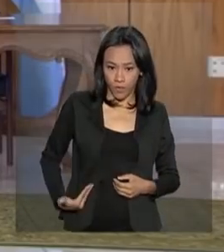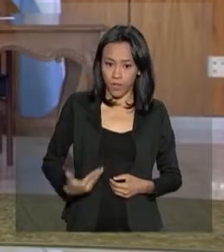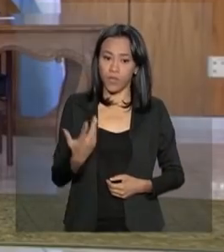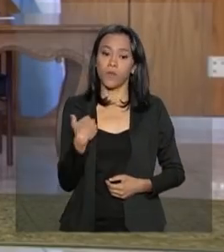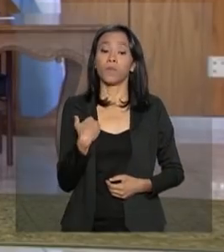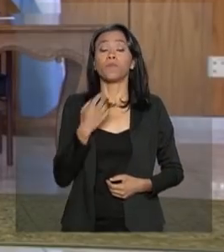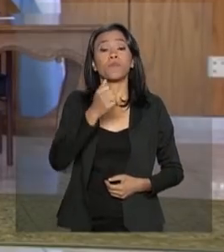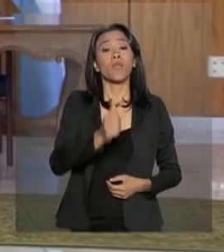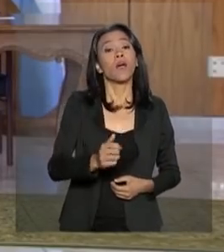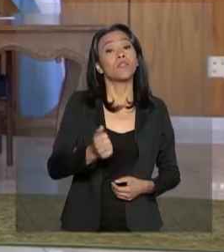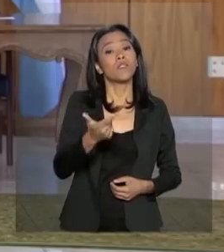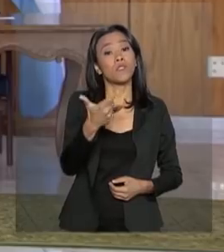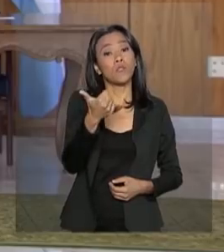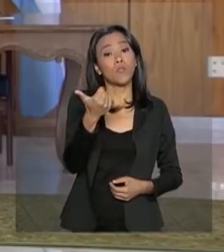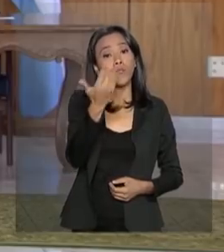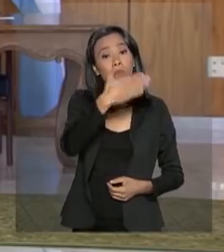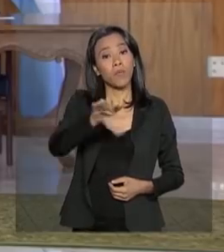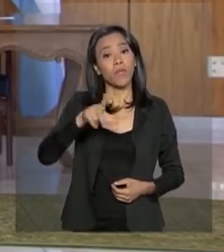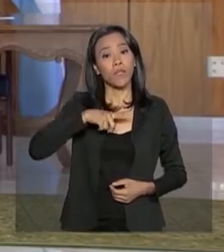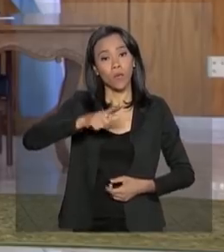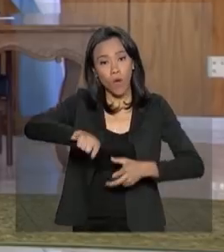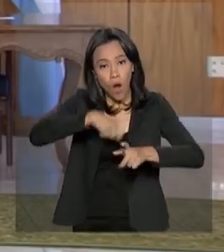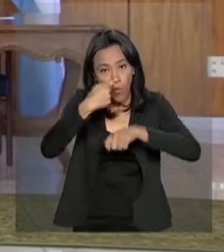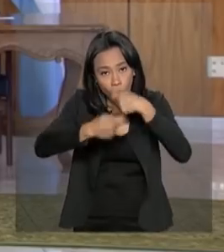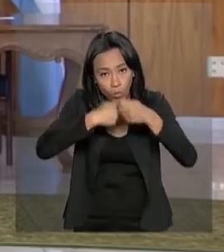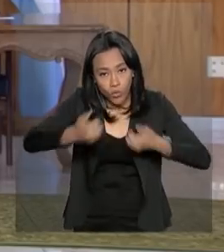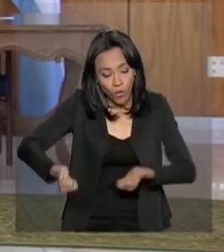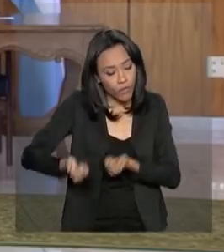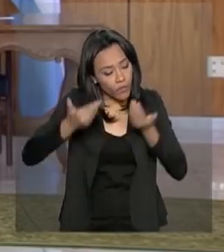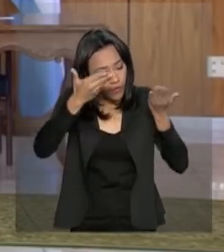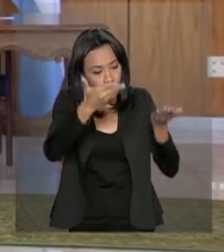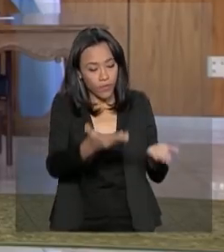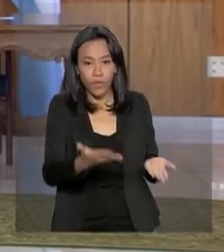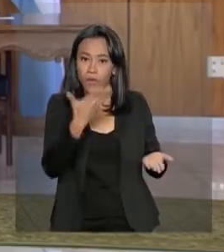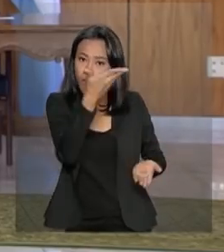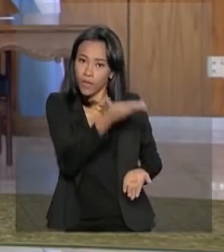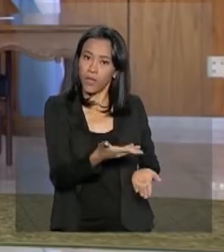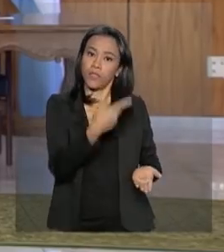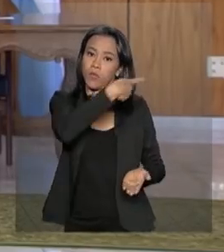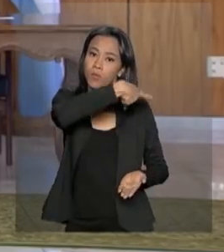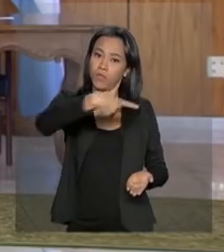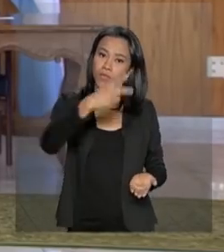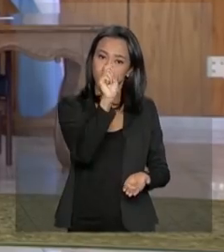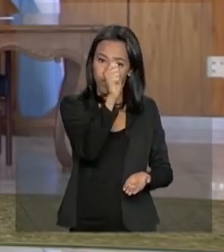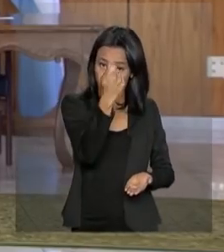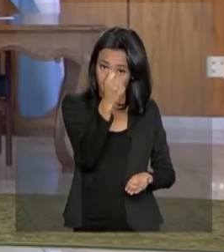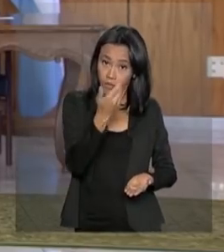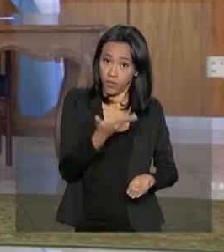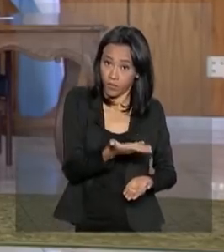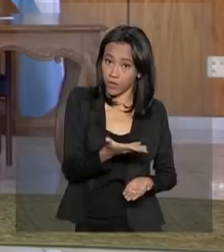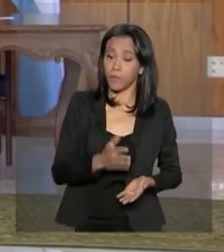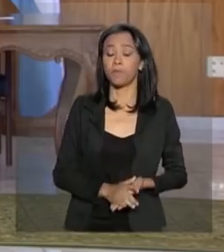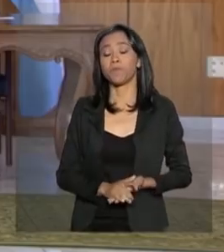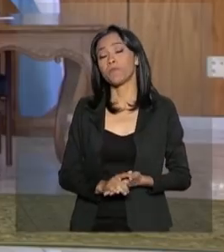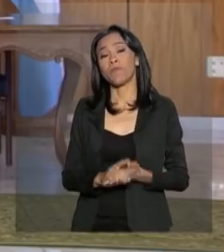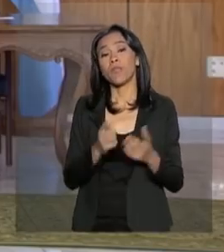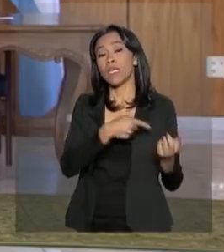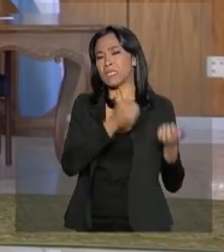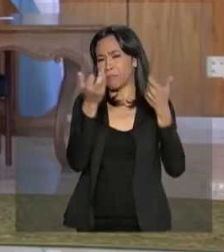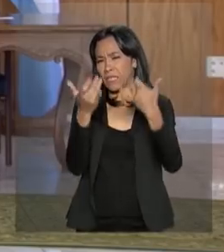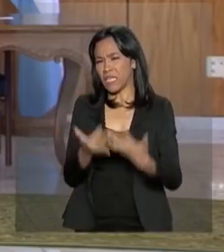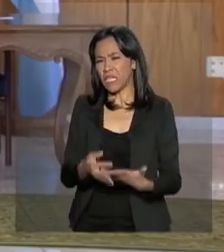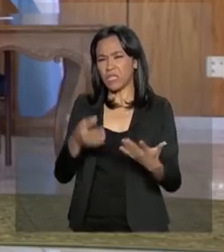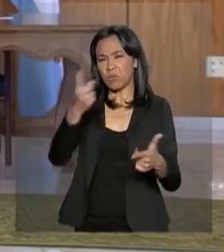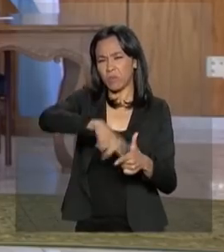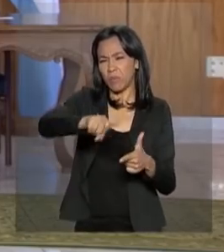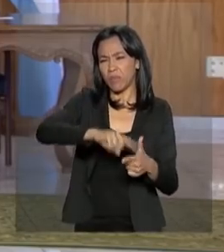Jair Bolsonaro oferece um almoço ao presidente argentino Maurício Macri no Palácio do Itamaraty. A situação da Venezuela,